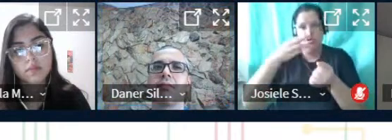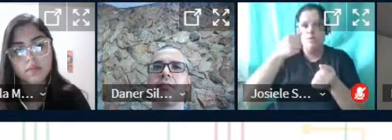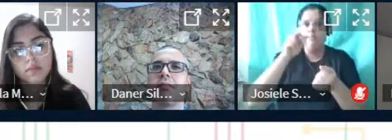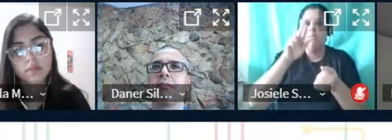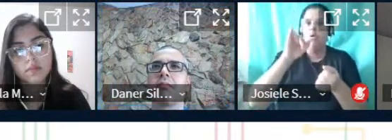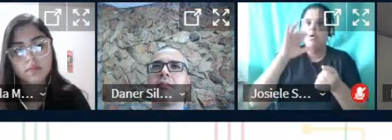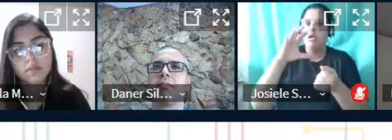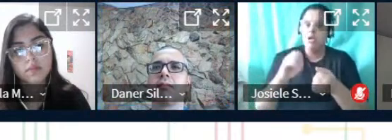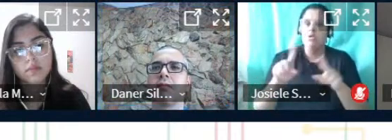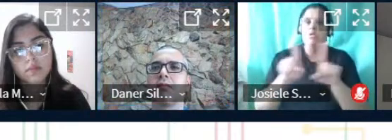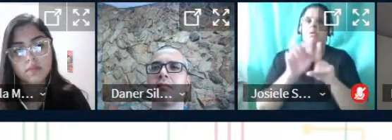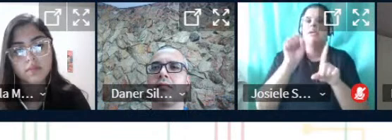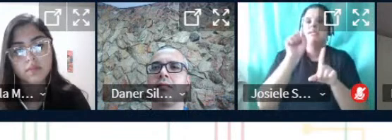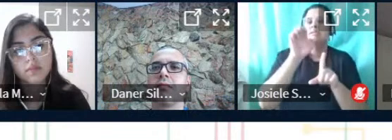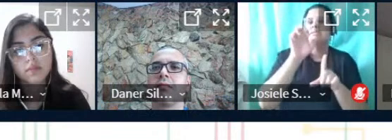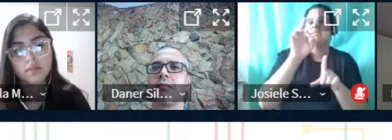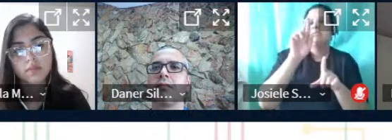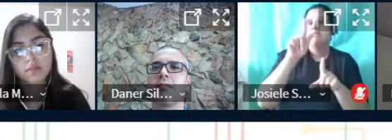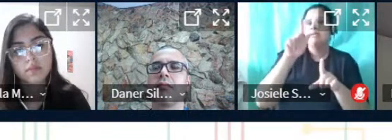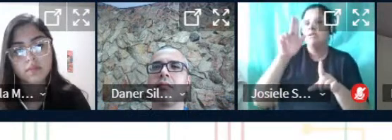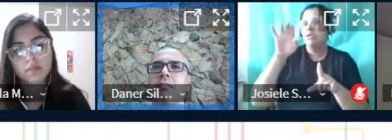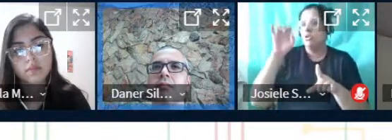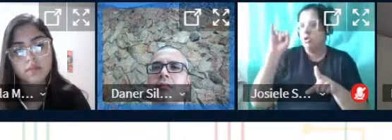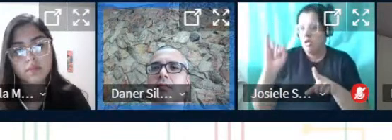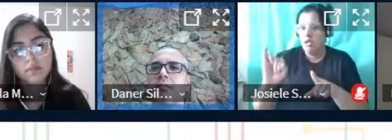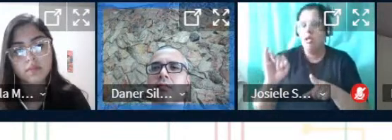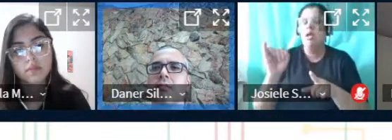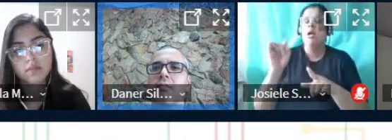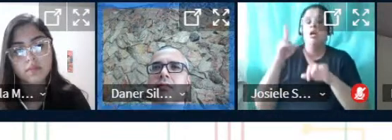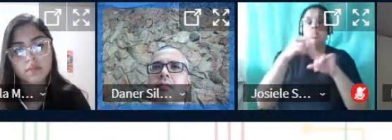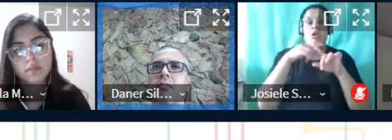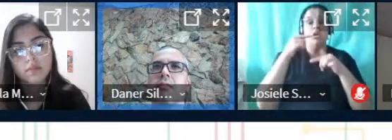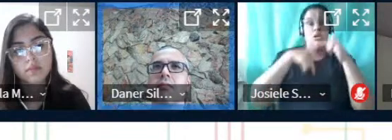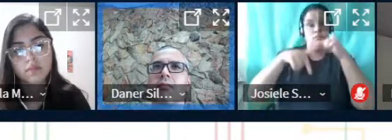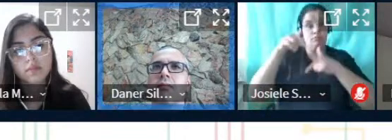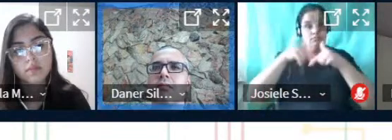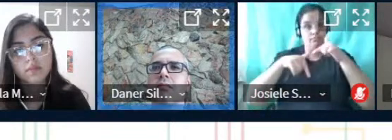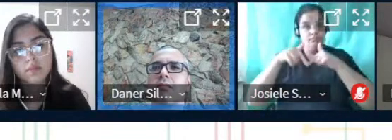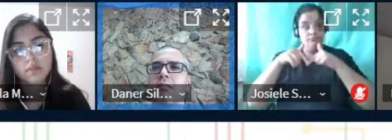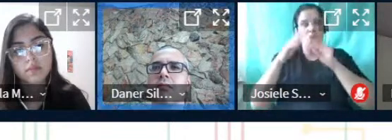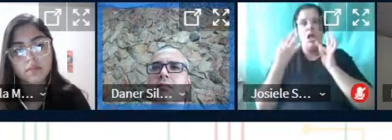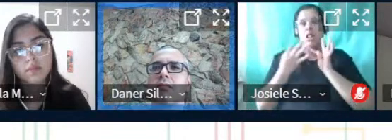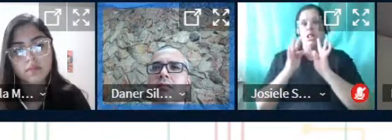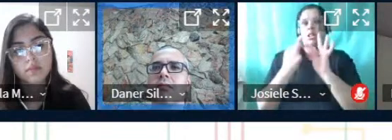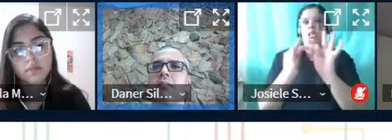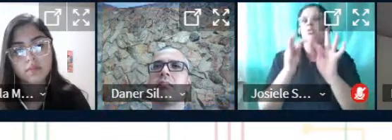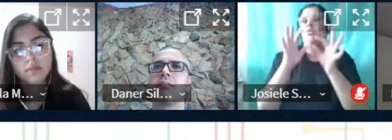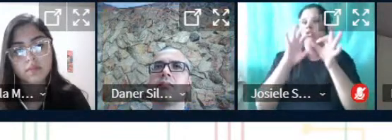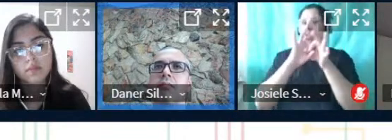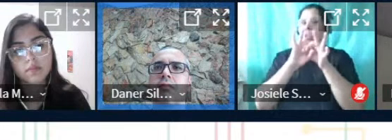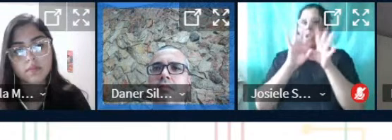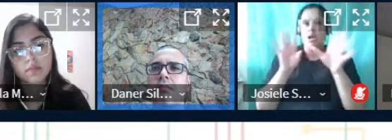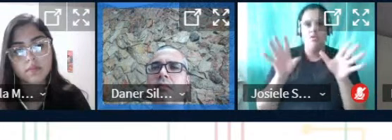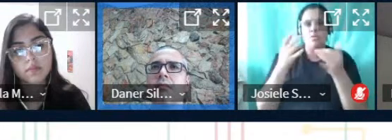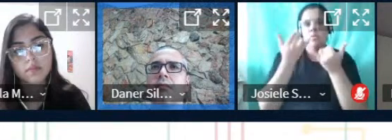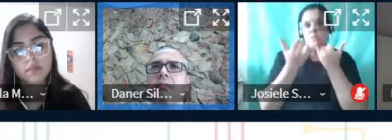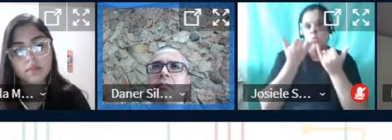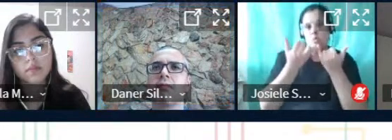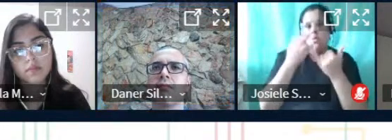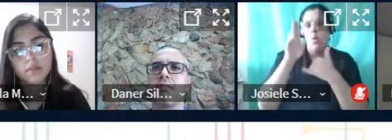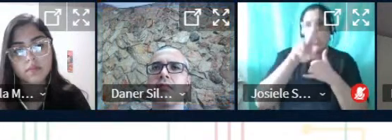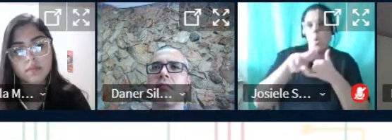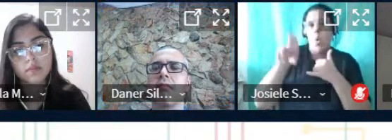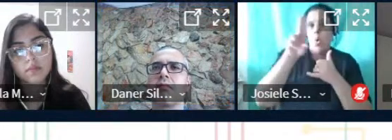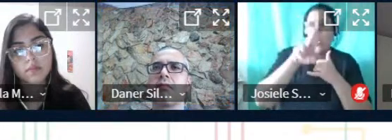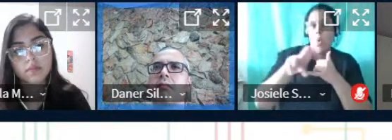também envolvidos nesse tipo de trabalho ligado a tecnologia livre por exemplo o uso de